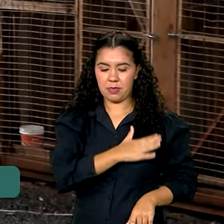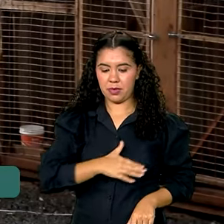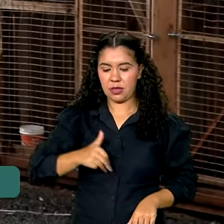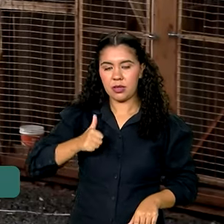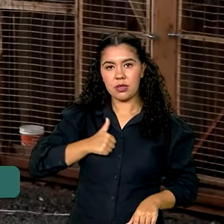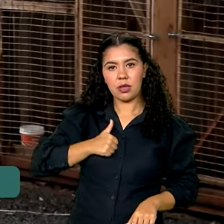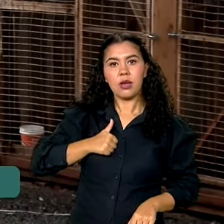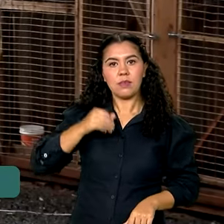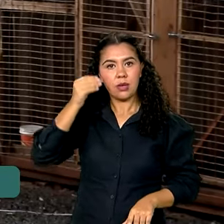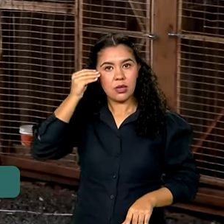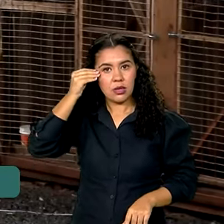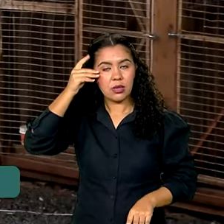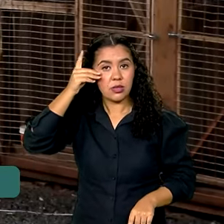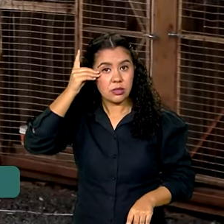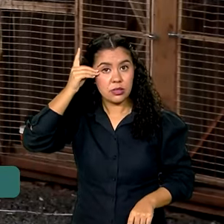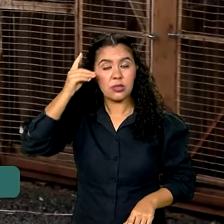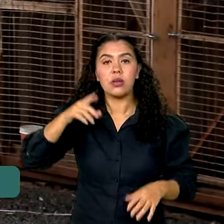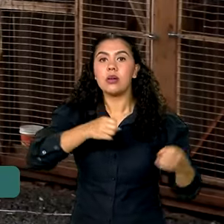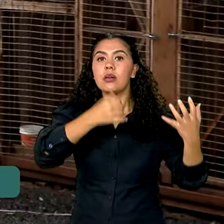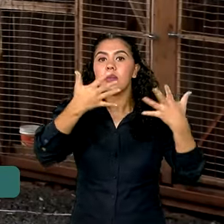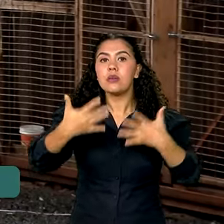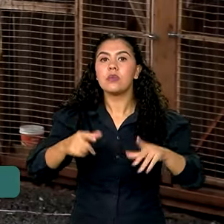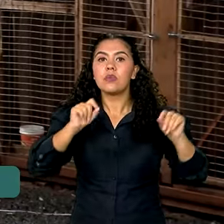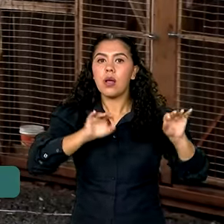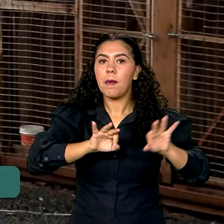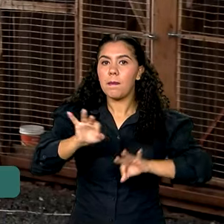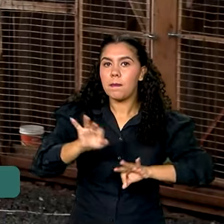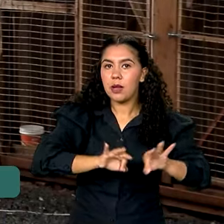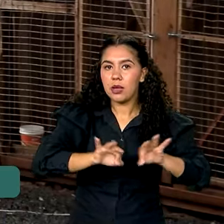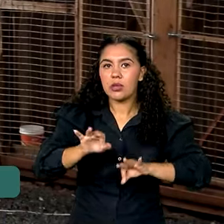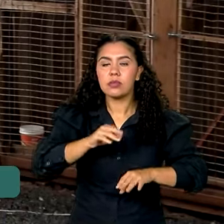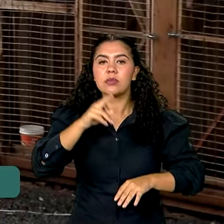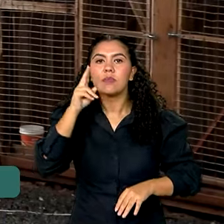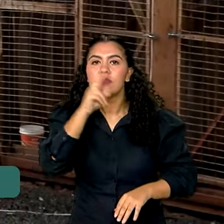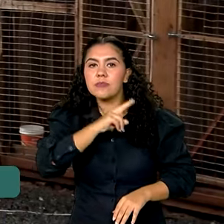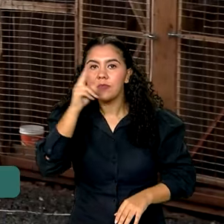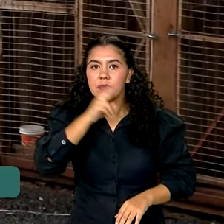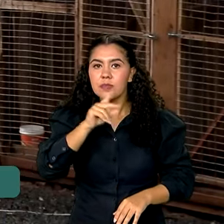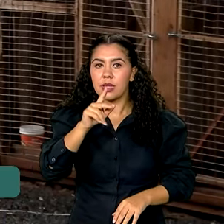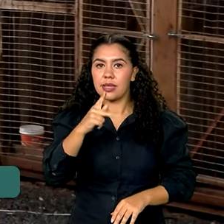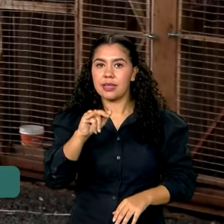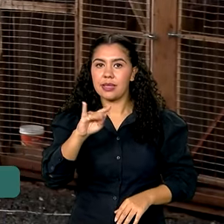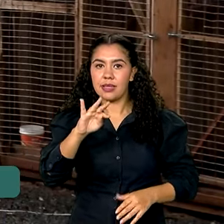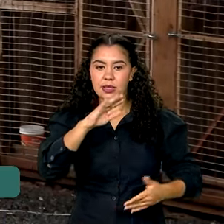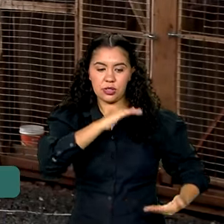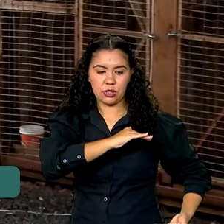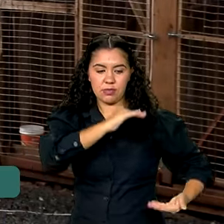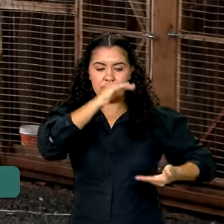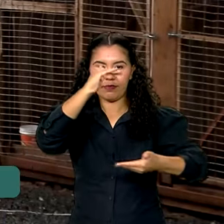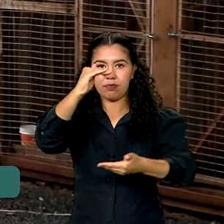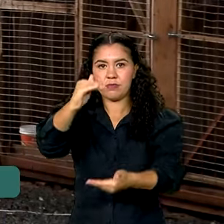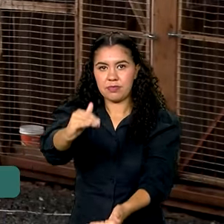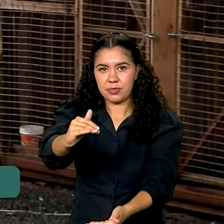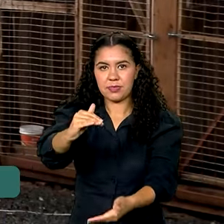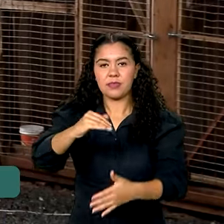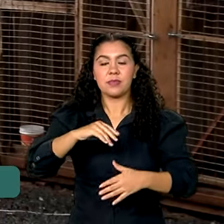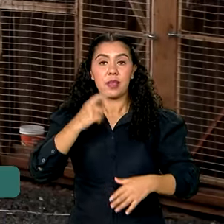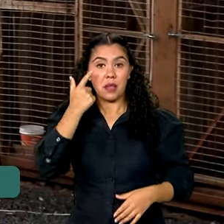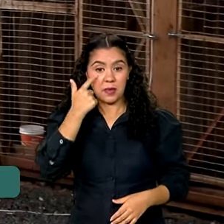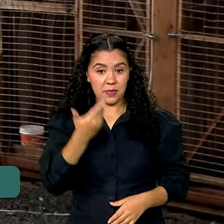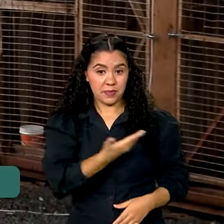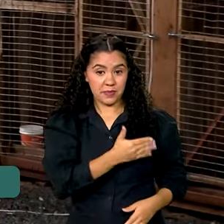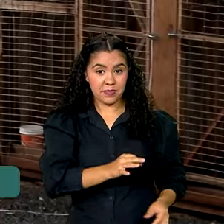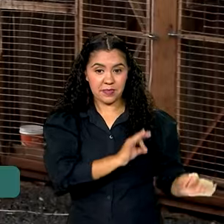foram conferir a preparação dos kits de emergência veterinária que serão enviados de Brasília para o Rio Grande do Sul.